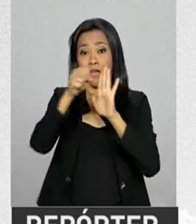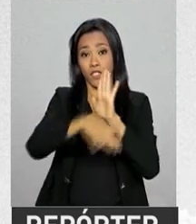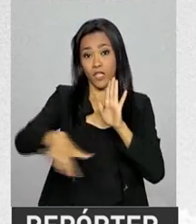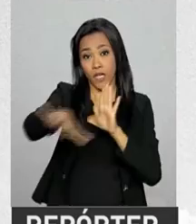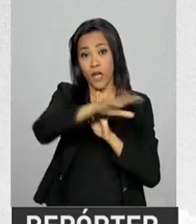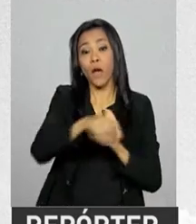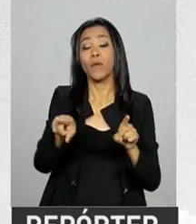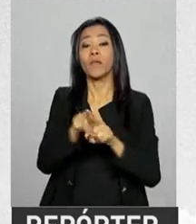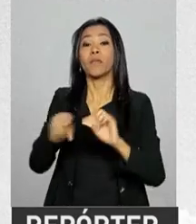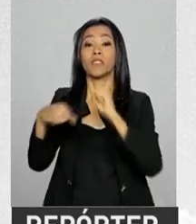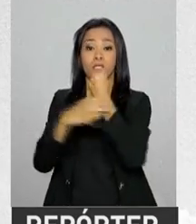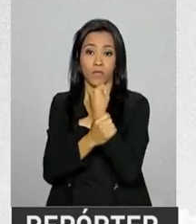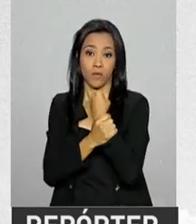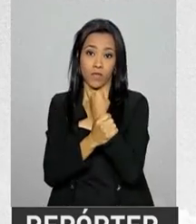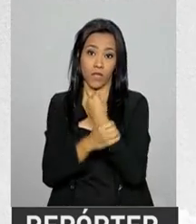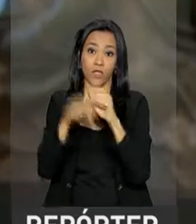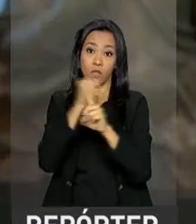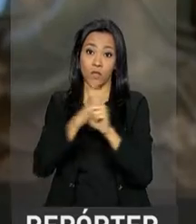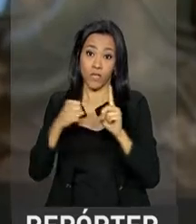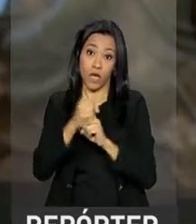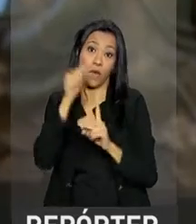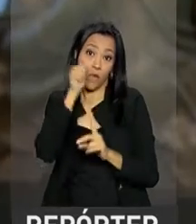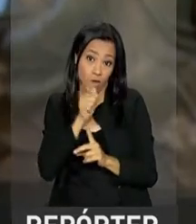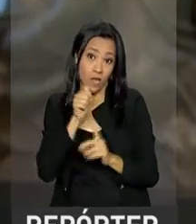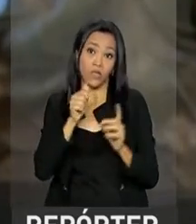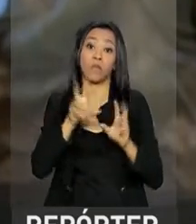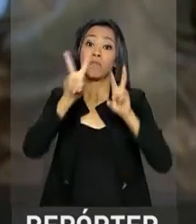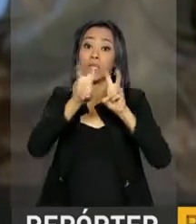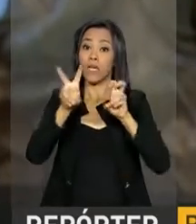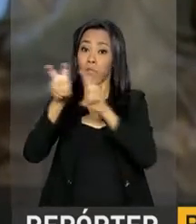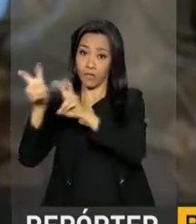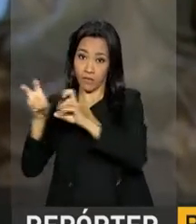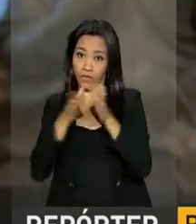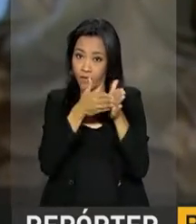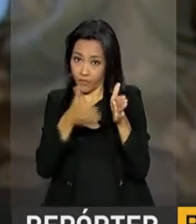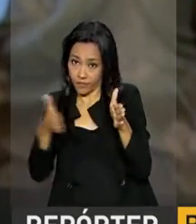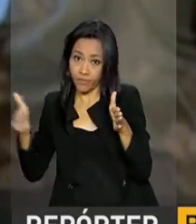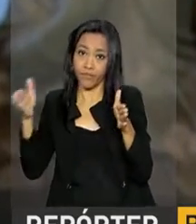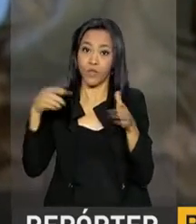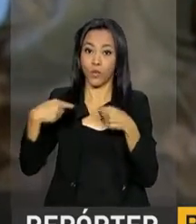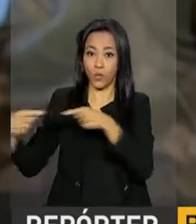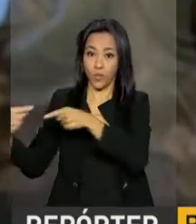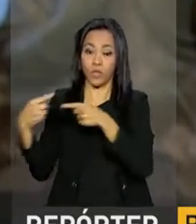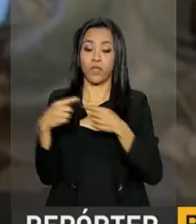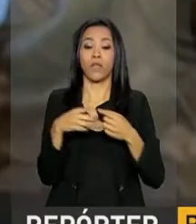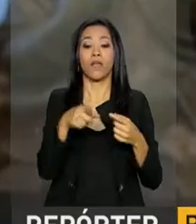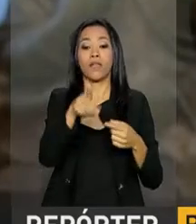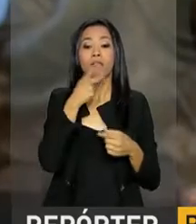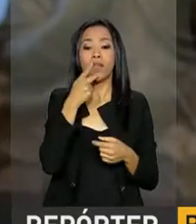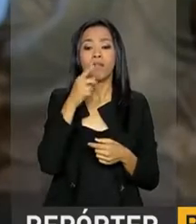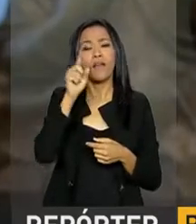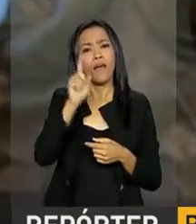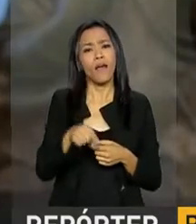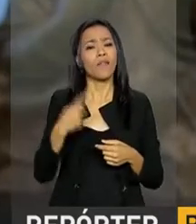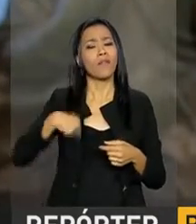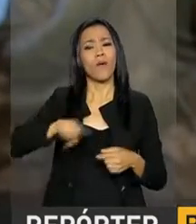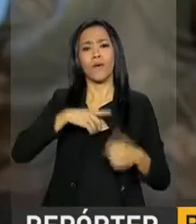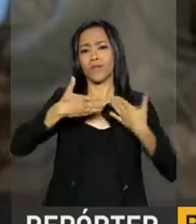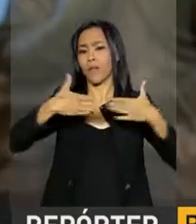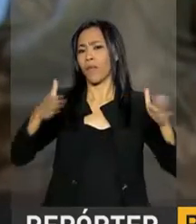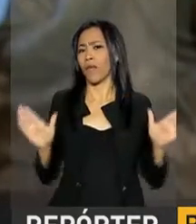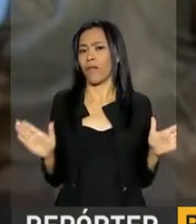Seguridade Social e a Condição da Mulher. É importante dizer à sociedade brasileira que nós estamos abertos